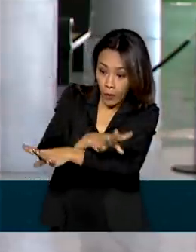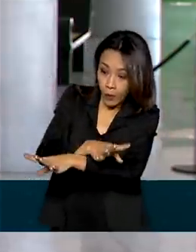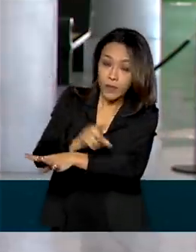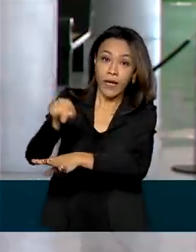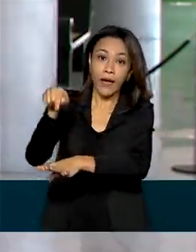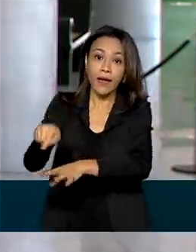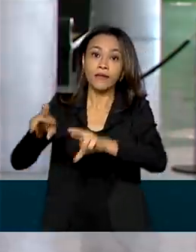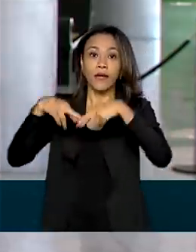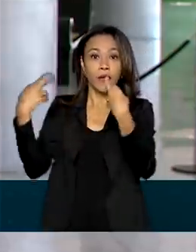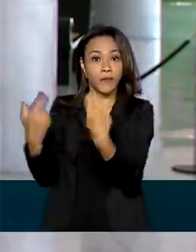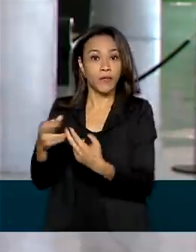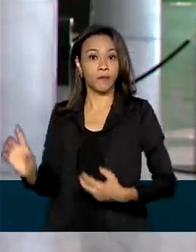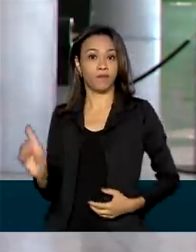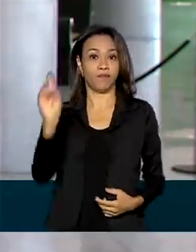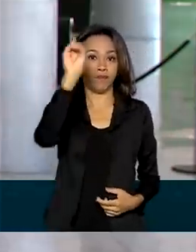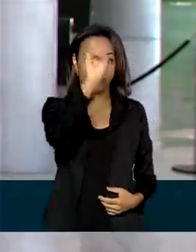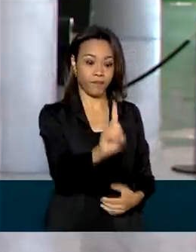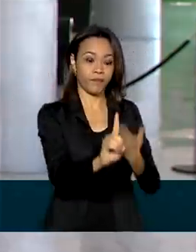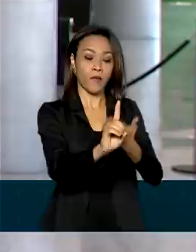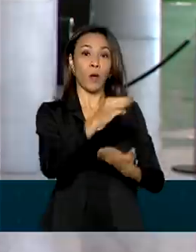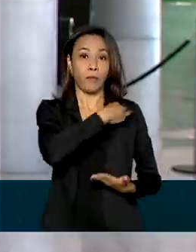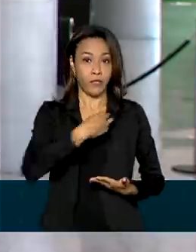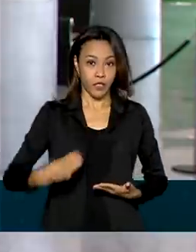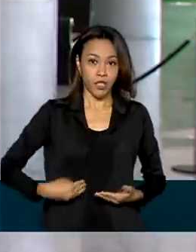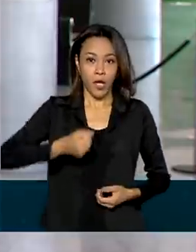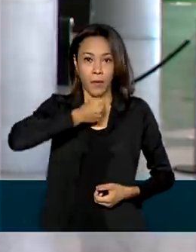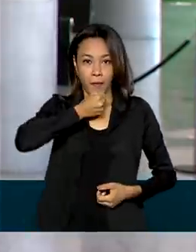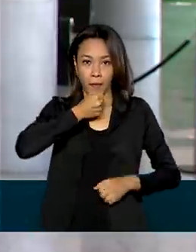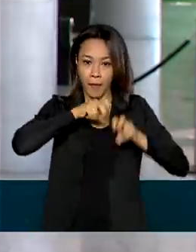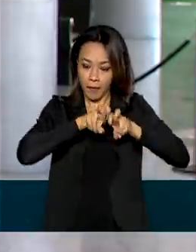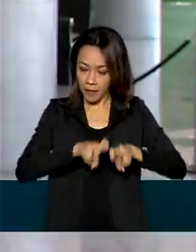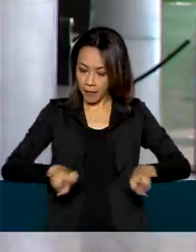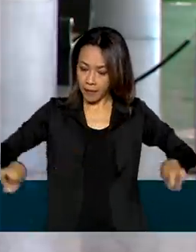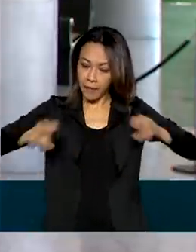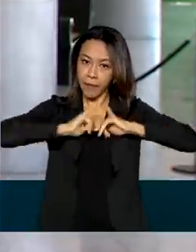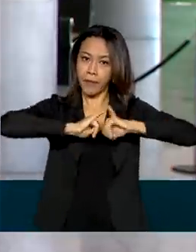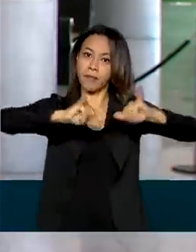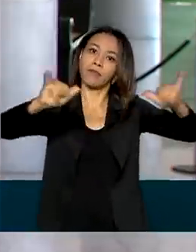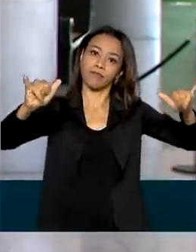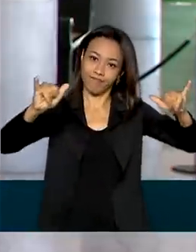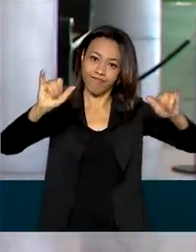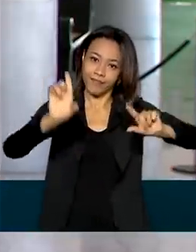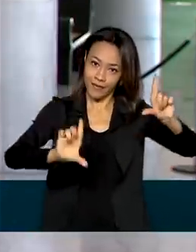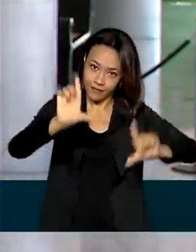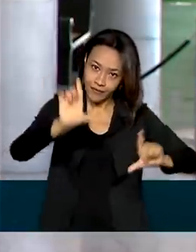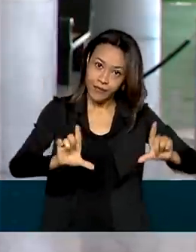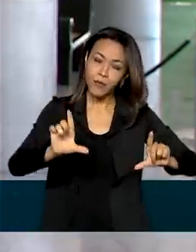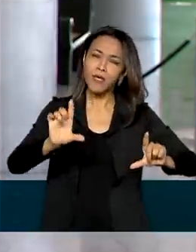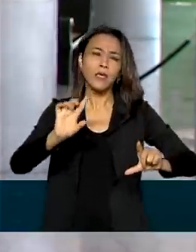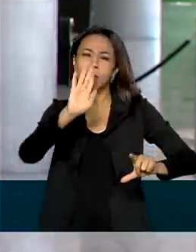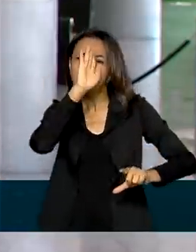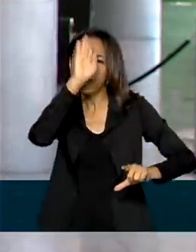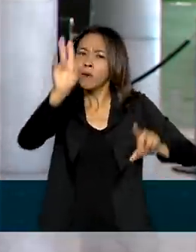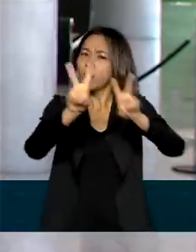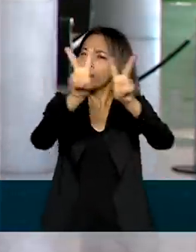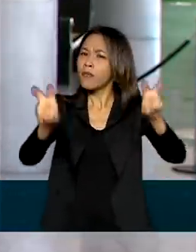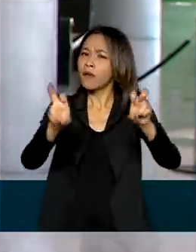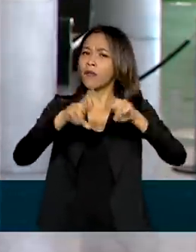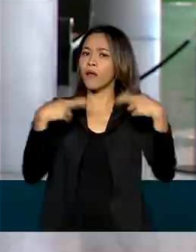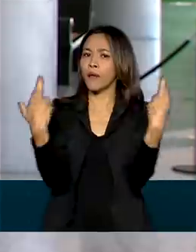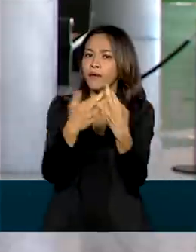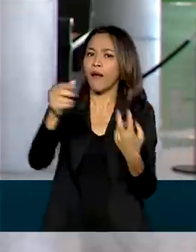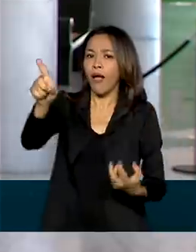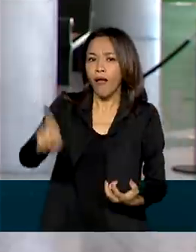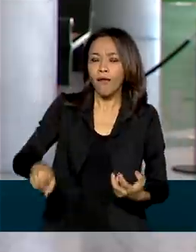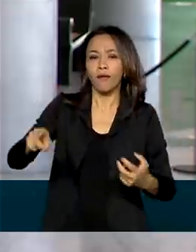Saúde, Marcelo Queiroga, vai conceder uma entrevista coletiva à imprensa. E um dos principais assuntos dessa reunião, sem dúvida, deve ser a